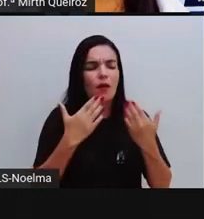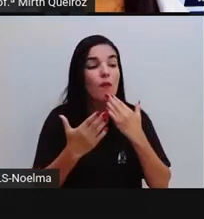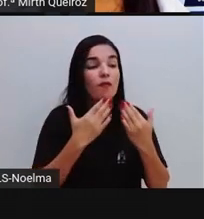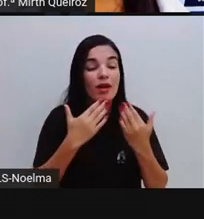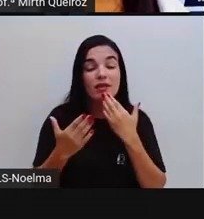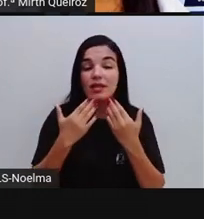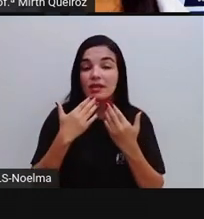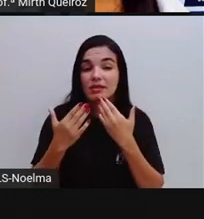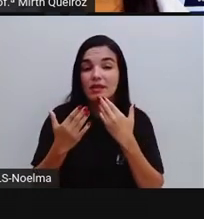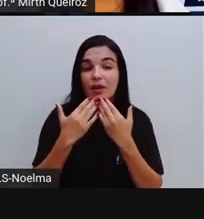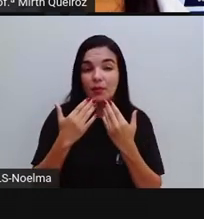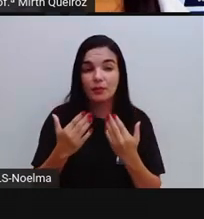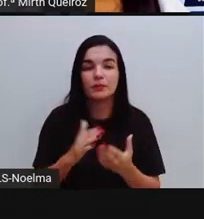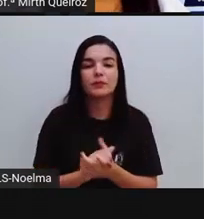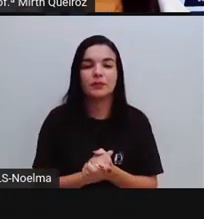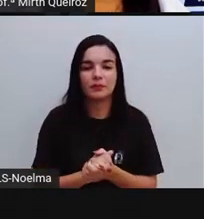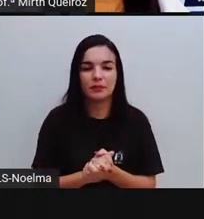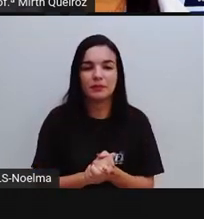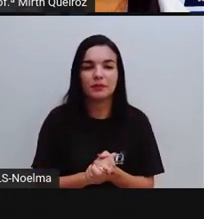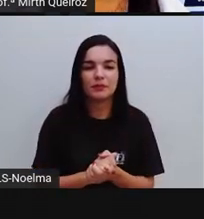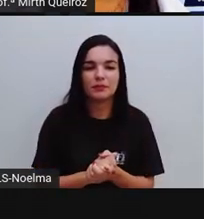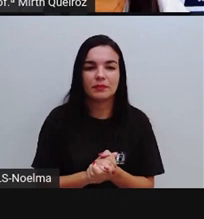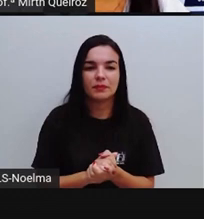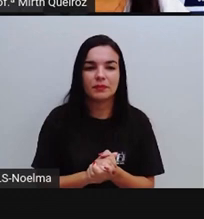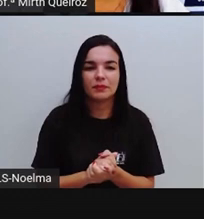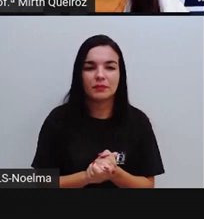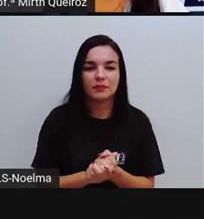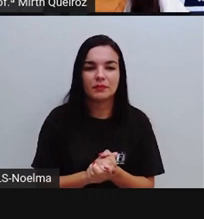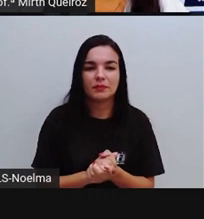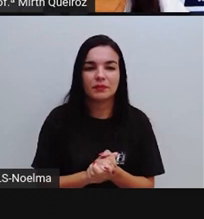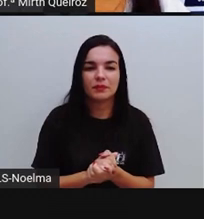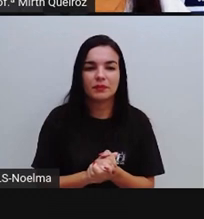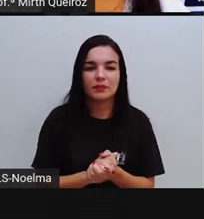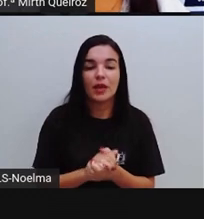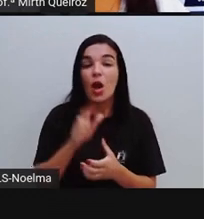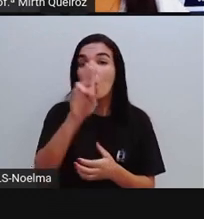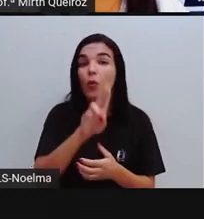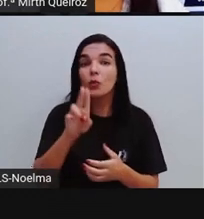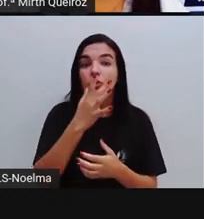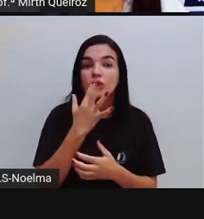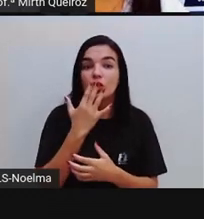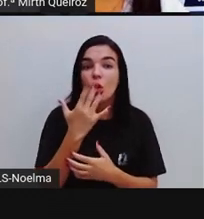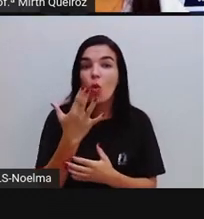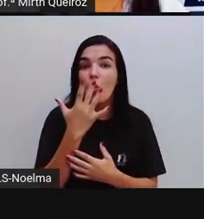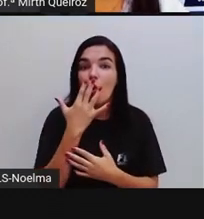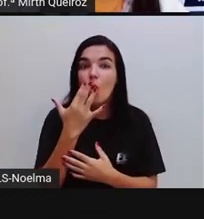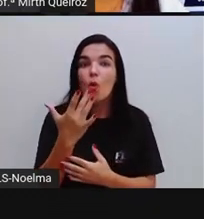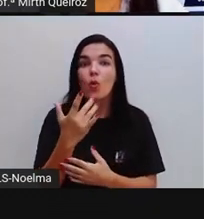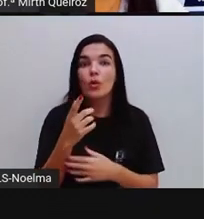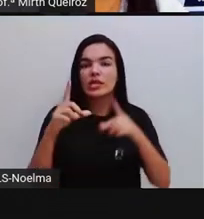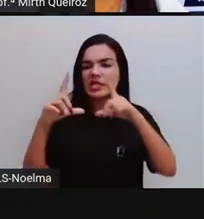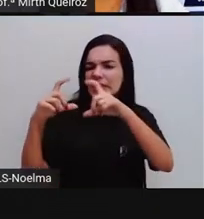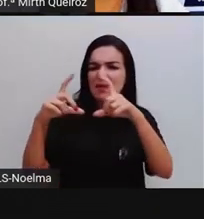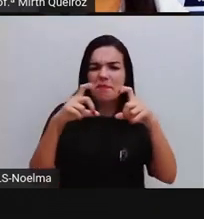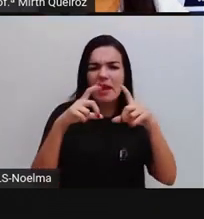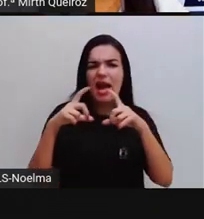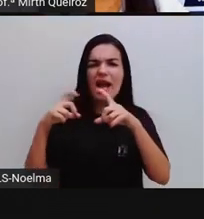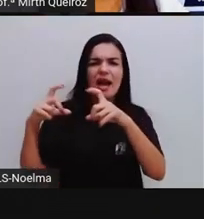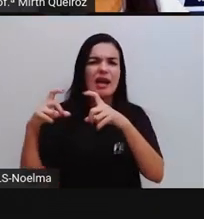composição desses anúncios publicitários. Uso de cores, imagens,